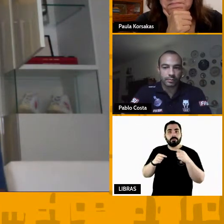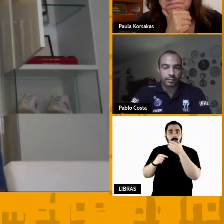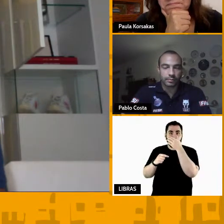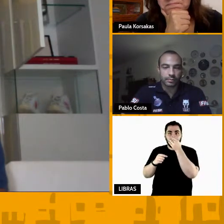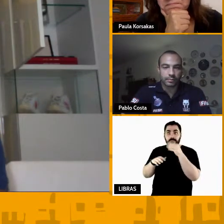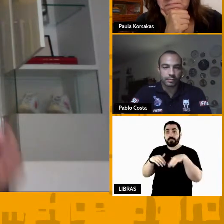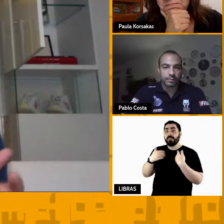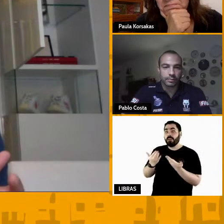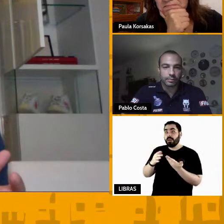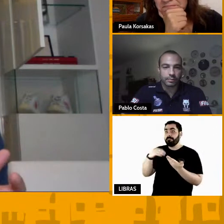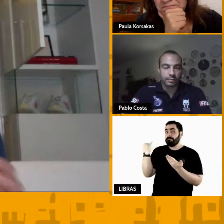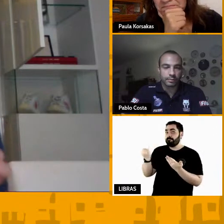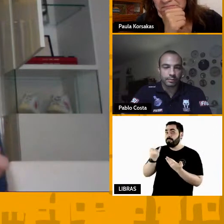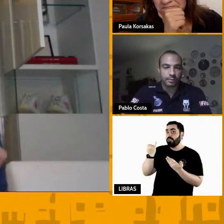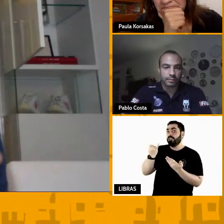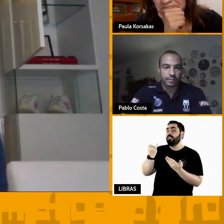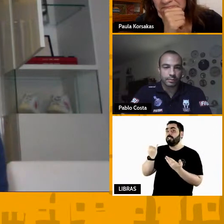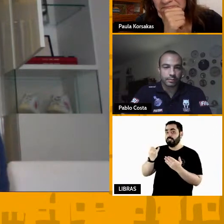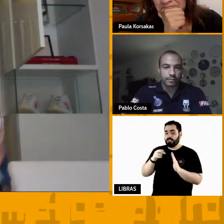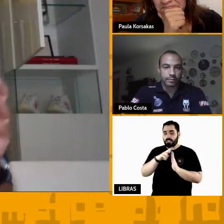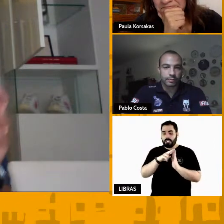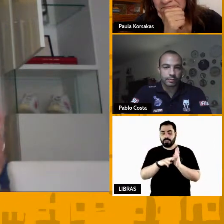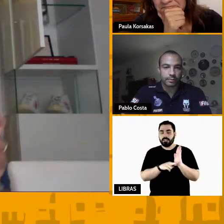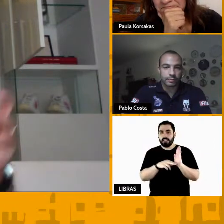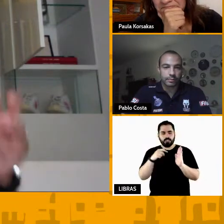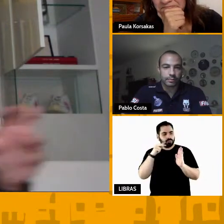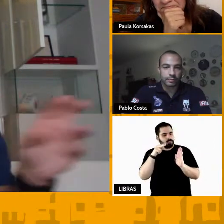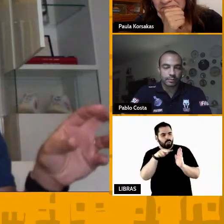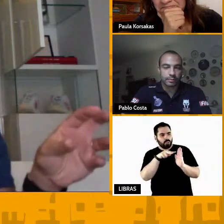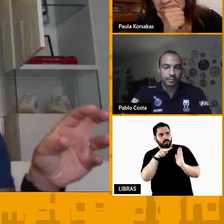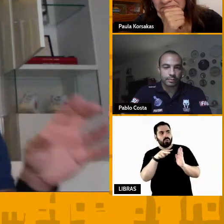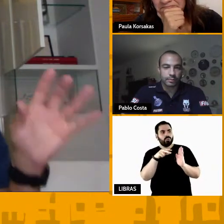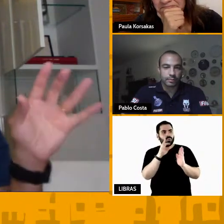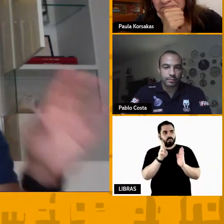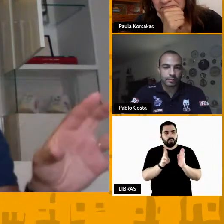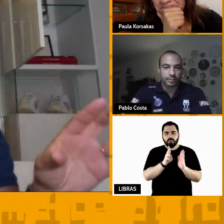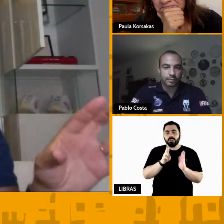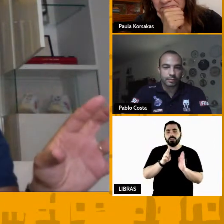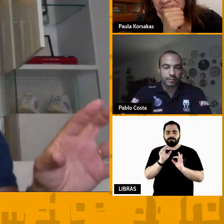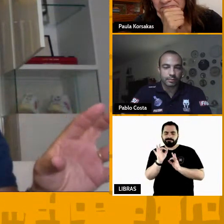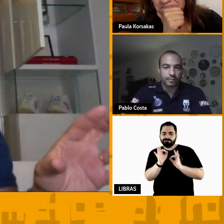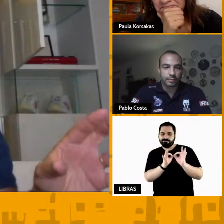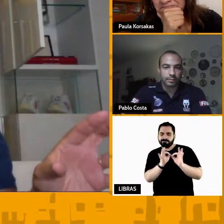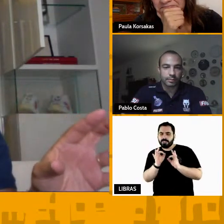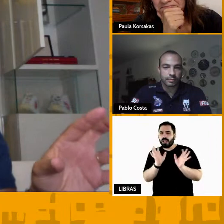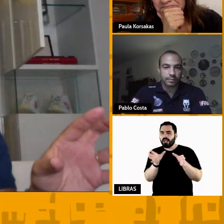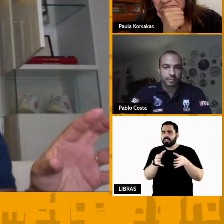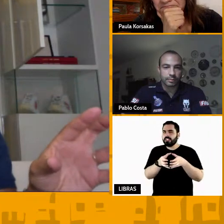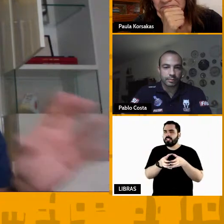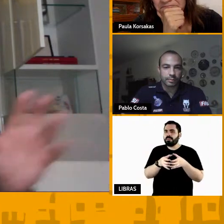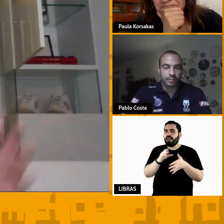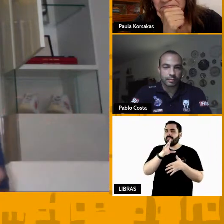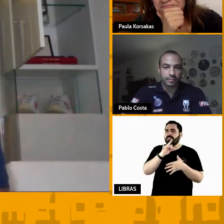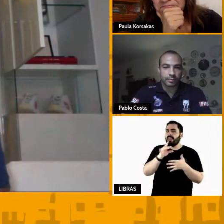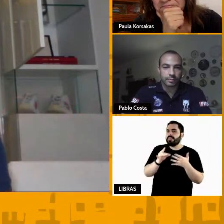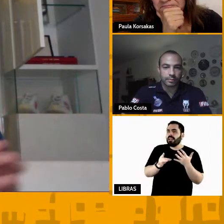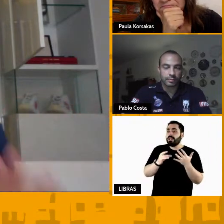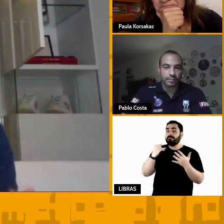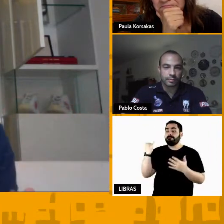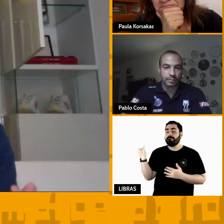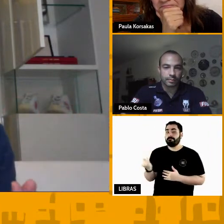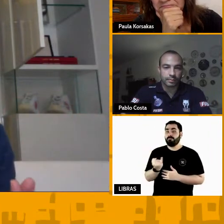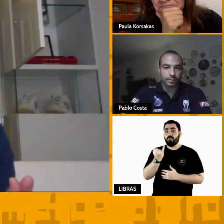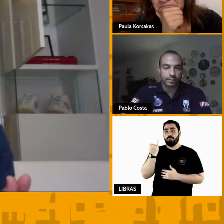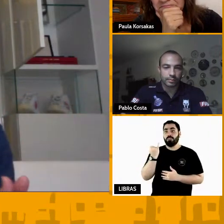que você através das regras você consiga moldar a sua equipe para detalhes importantes ah nós estamos